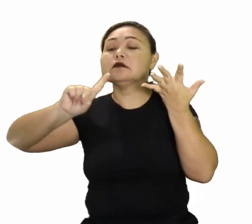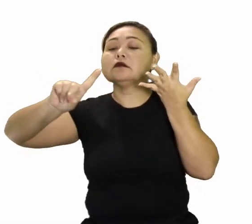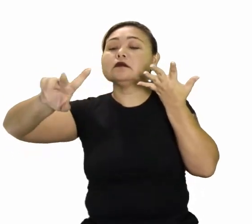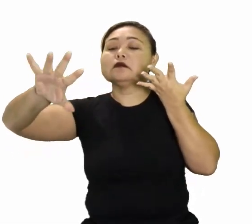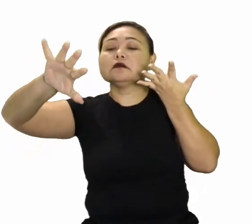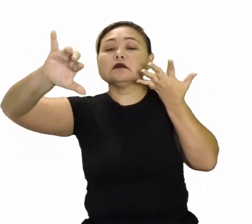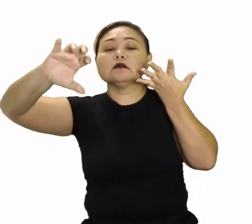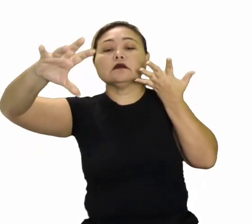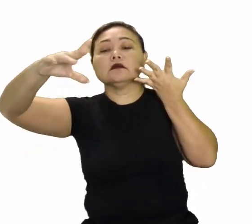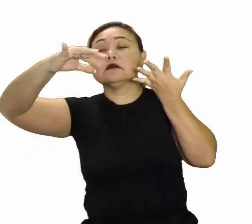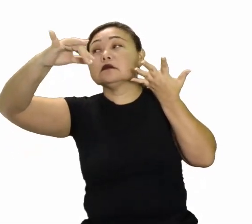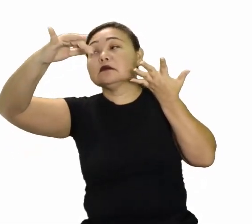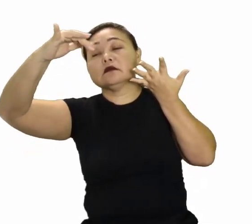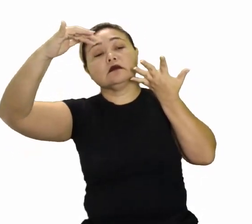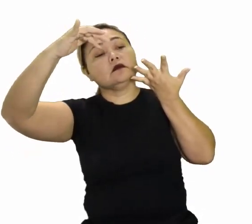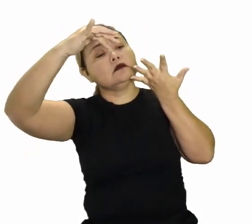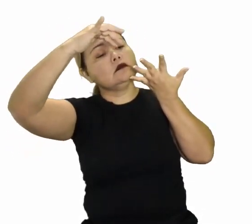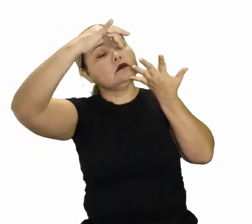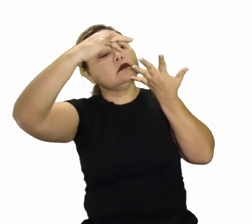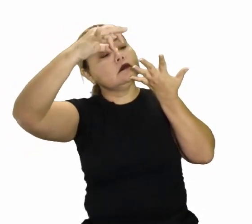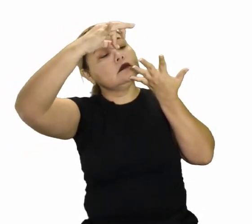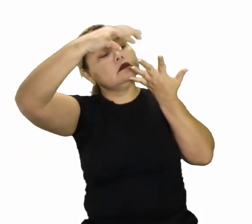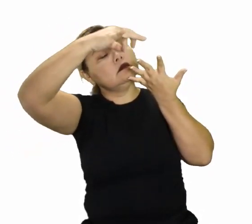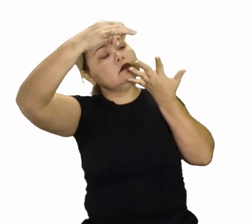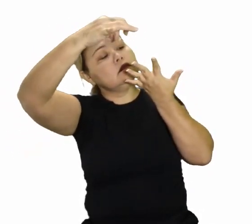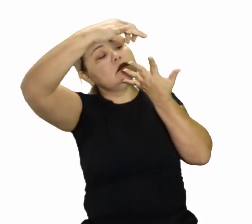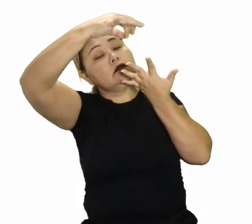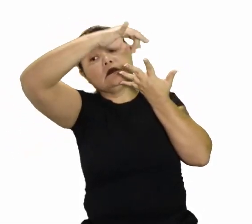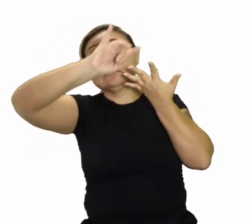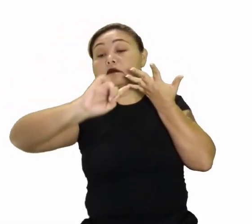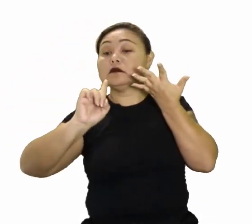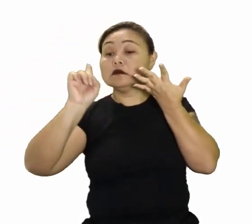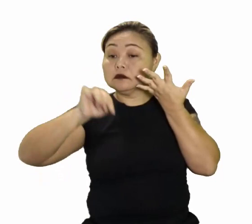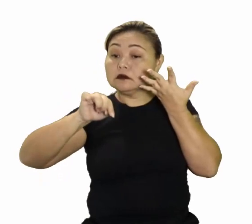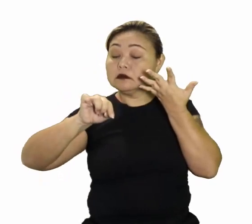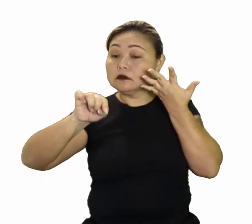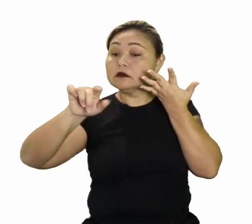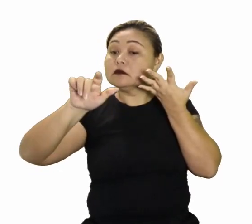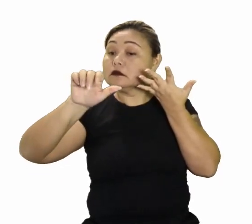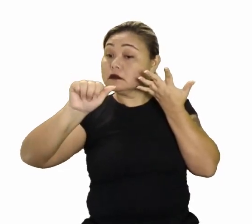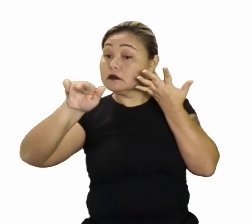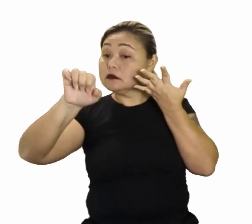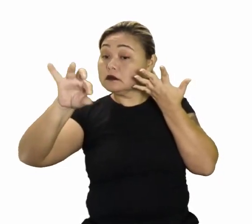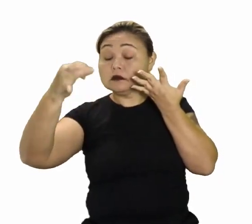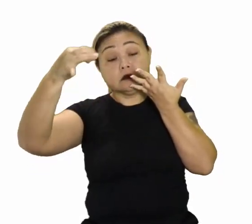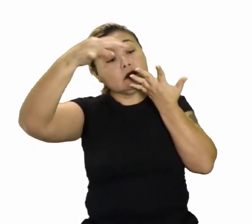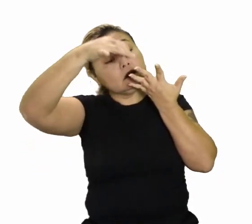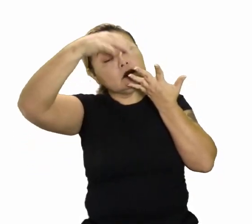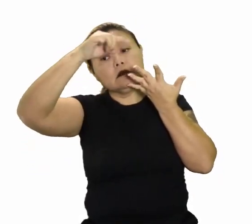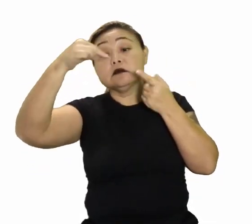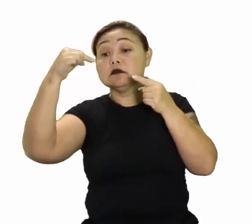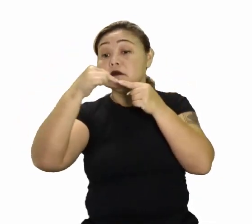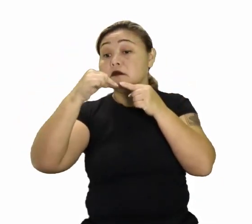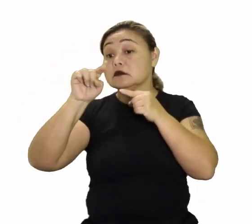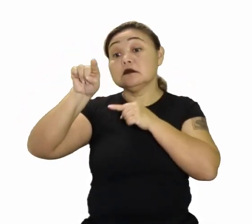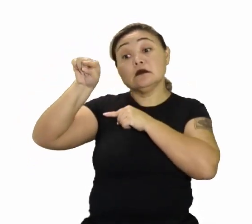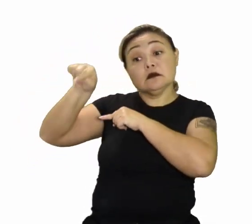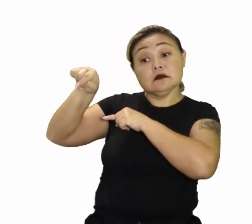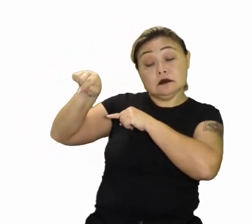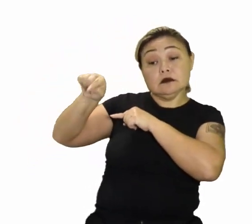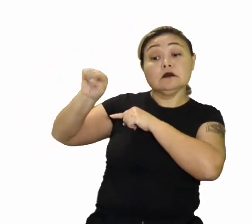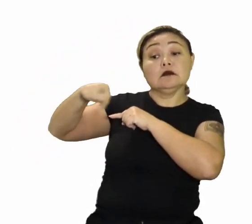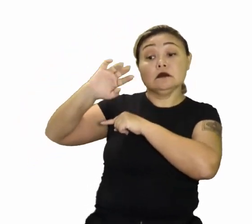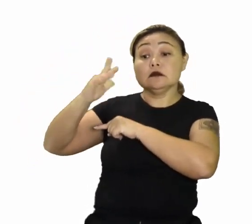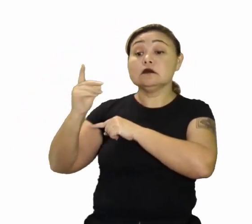atração para favorecer a atração dos agentes polinizadores. E esses agentes polinizadores não podem coincidir com os mesmos agentes